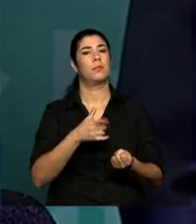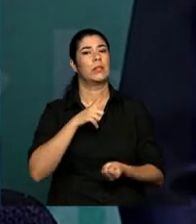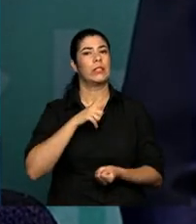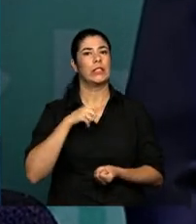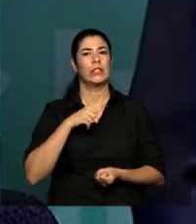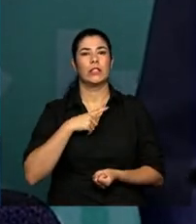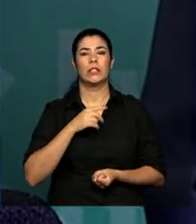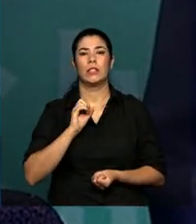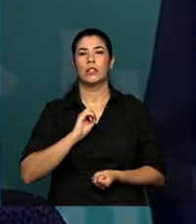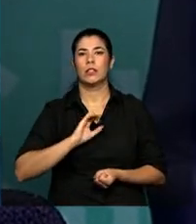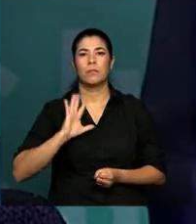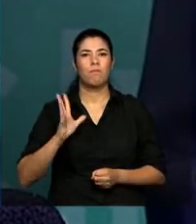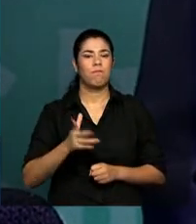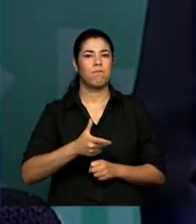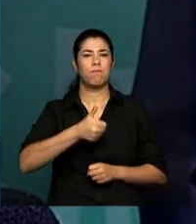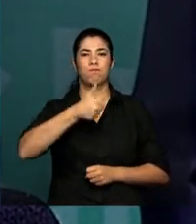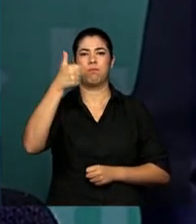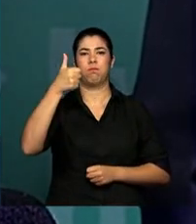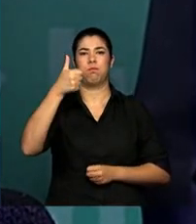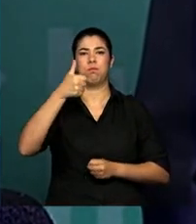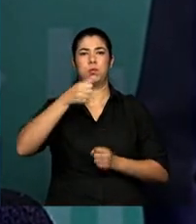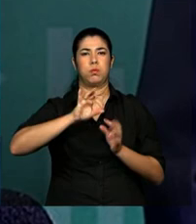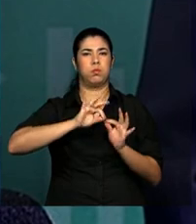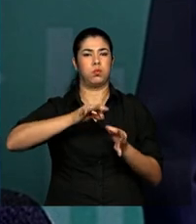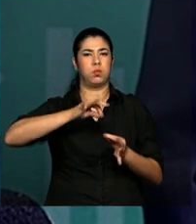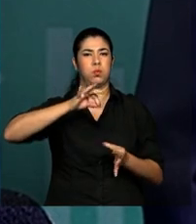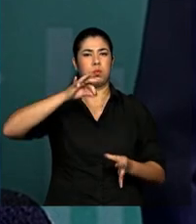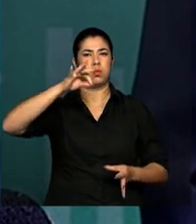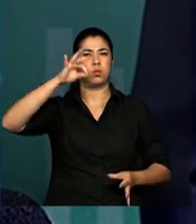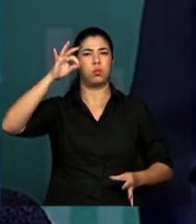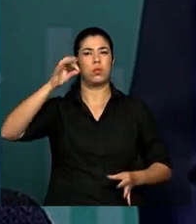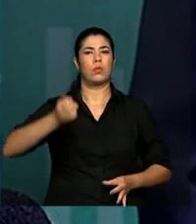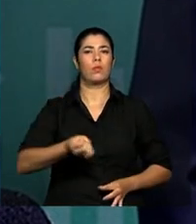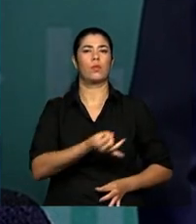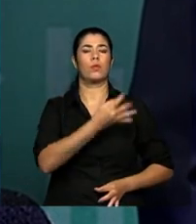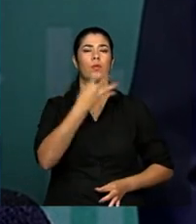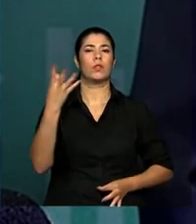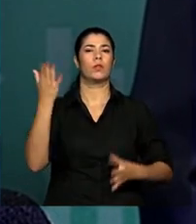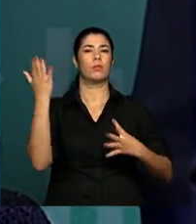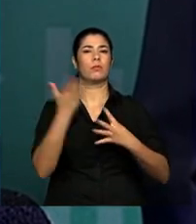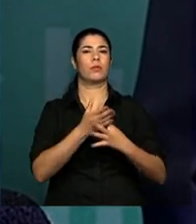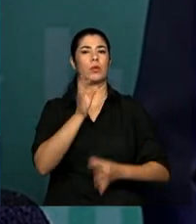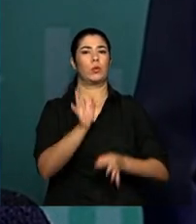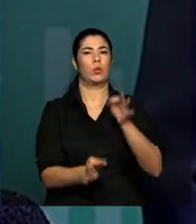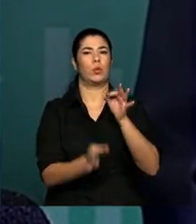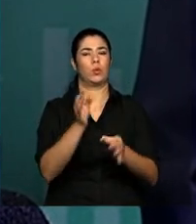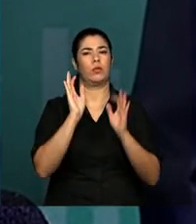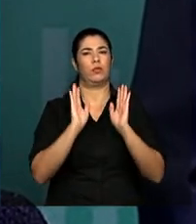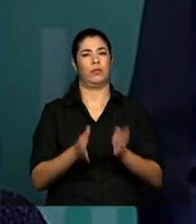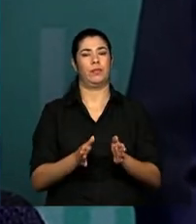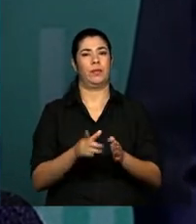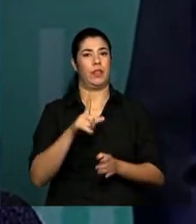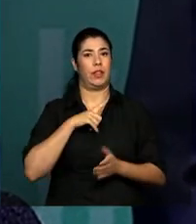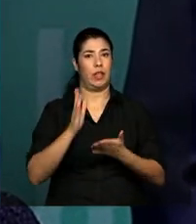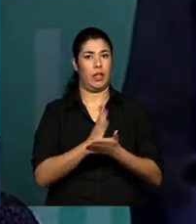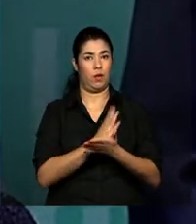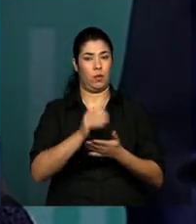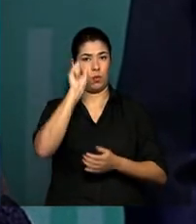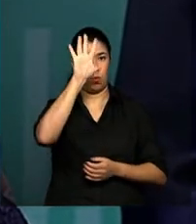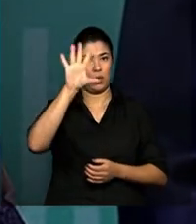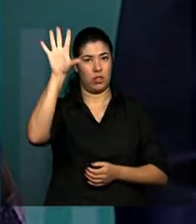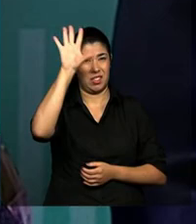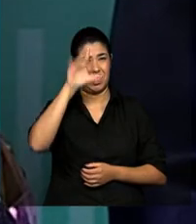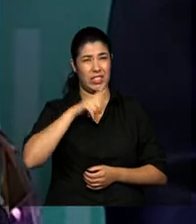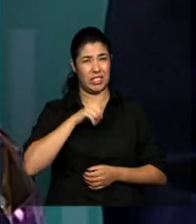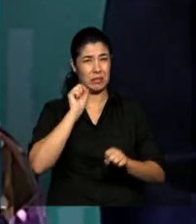enorme o número de processos que foram julgados. Tem estados que tinham 70